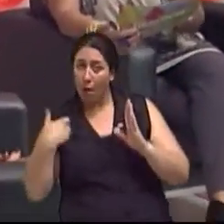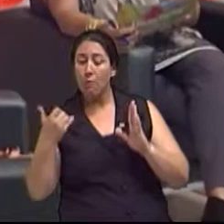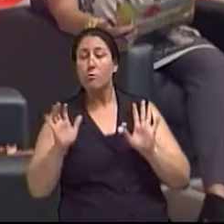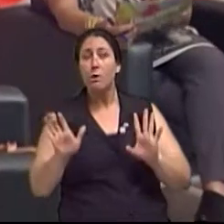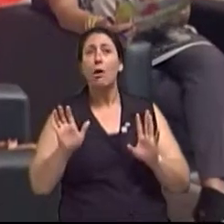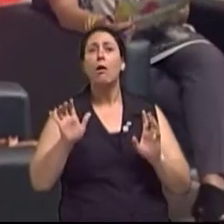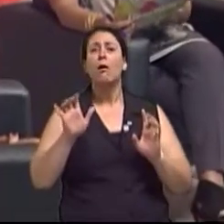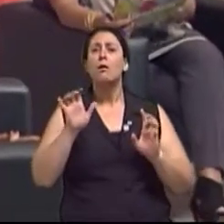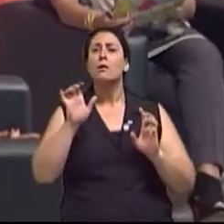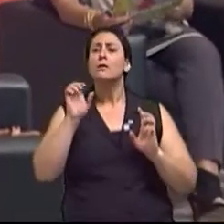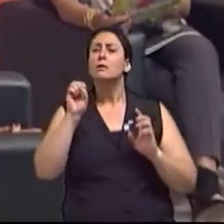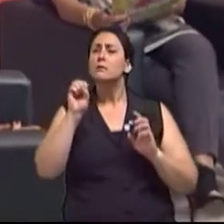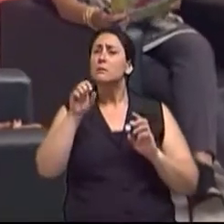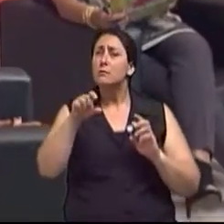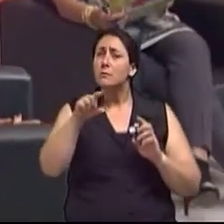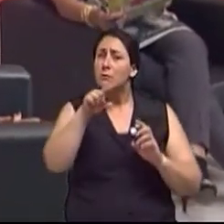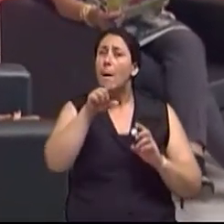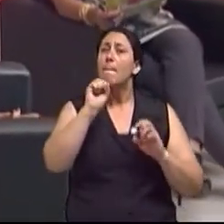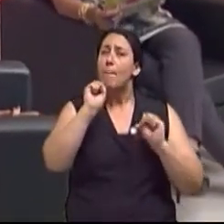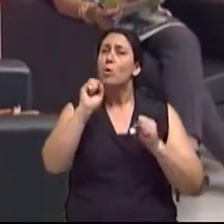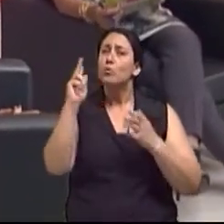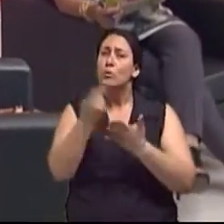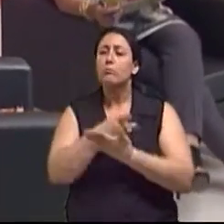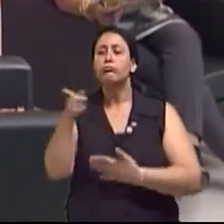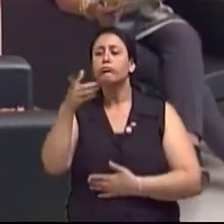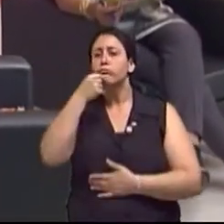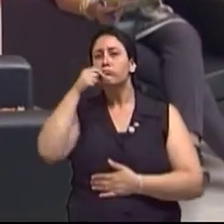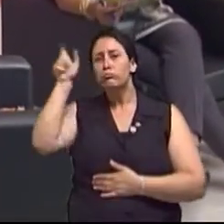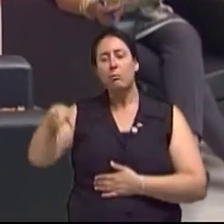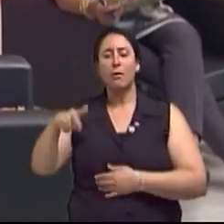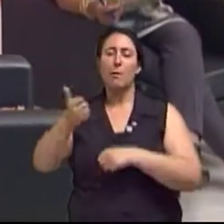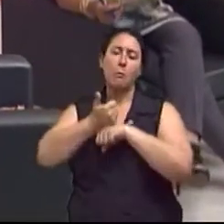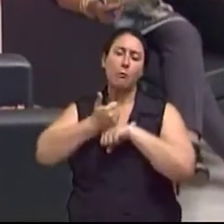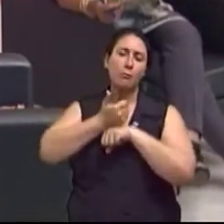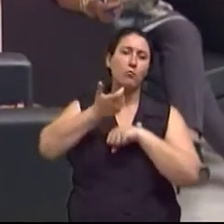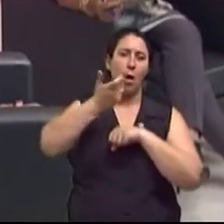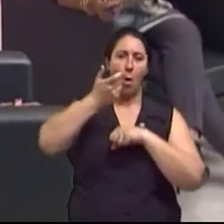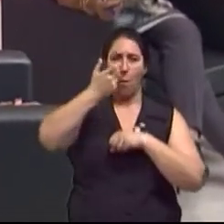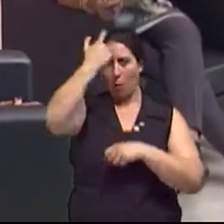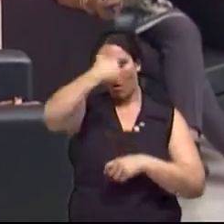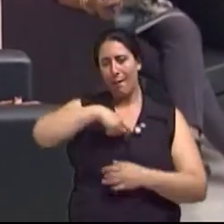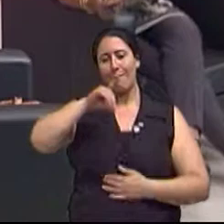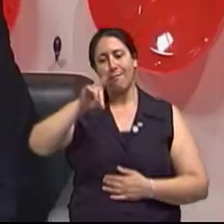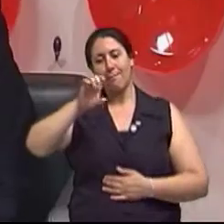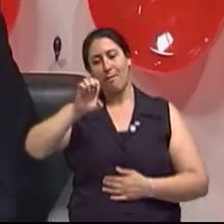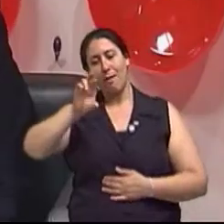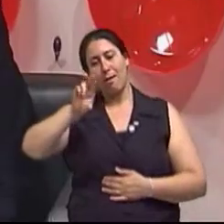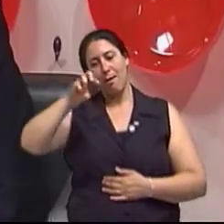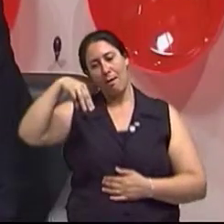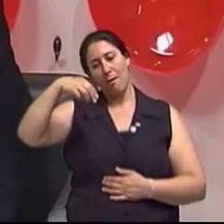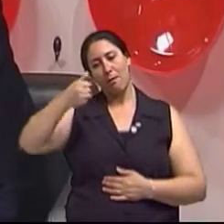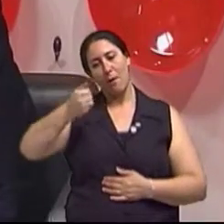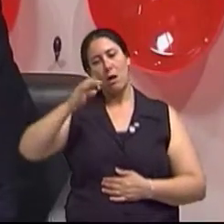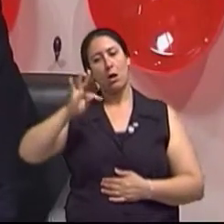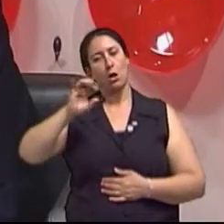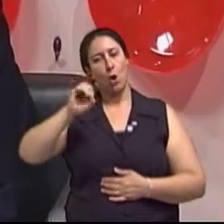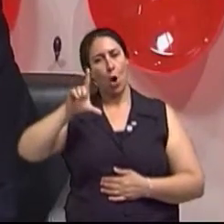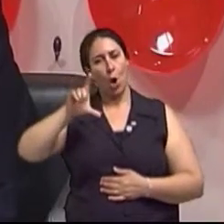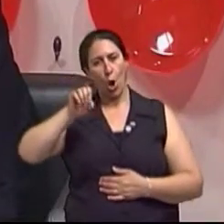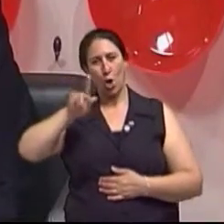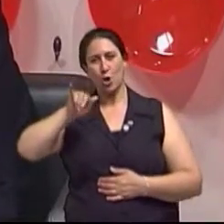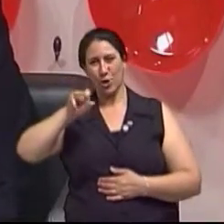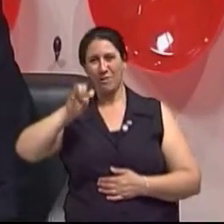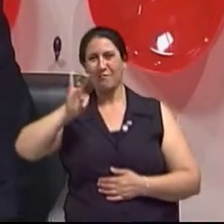do caso e da idade da pessoa, é que o dermatologista vai indicar este ou aquele procedimento. Exatamente. Eles são